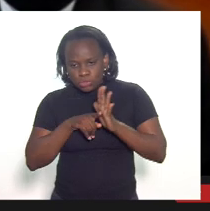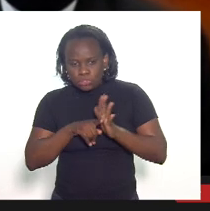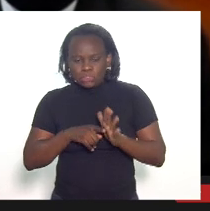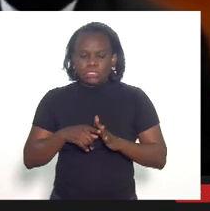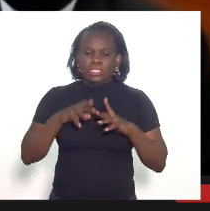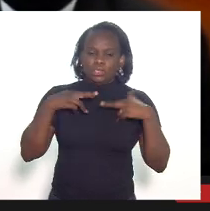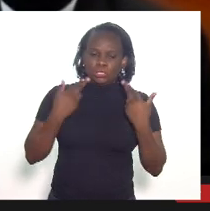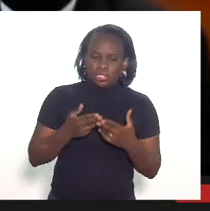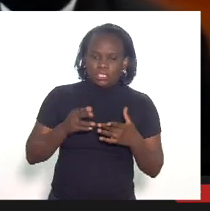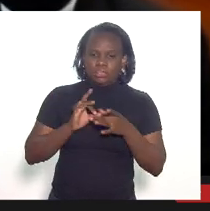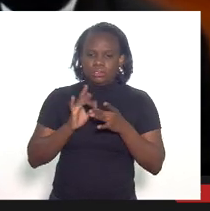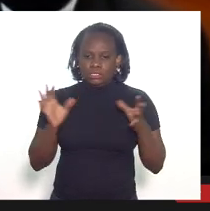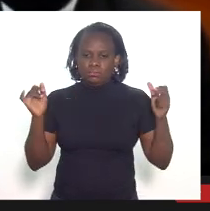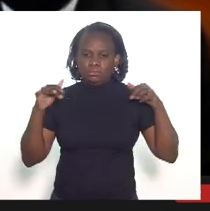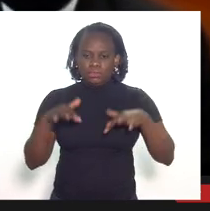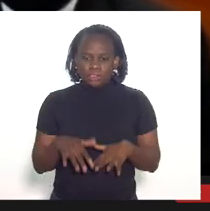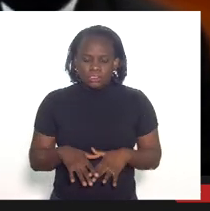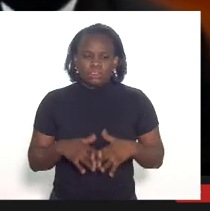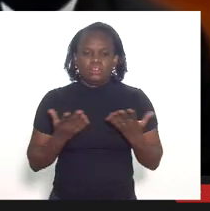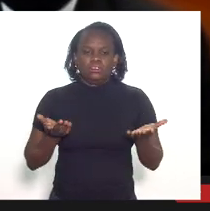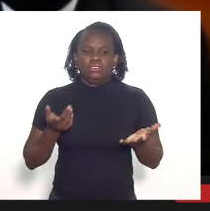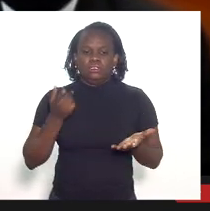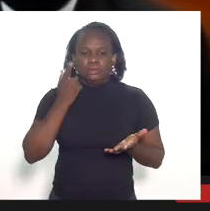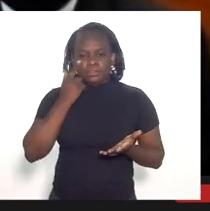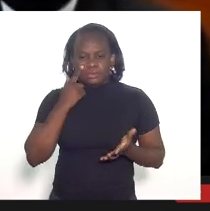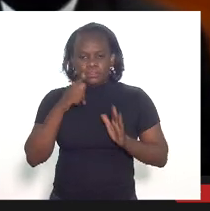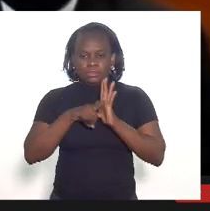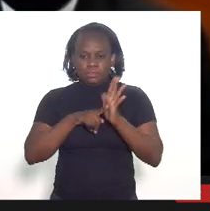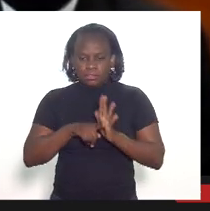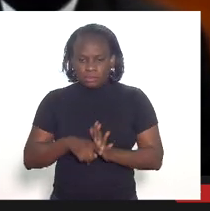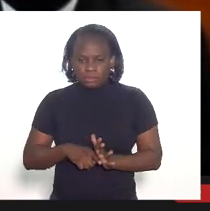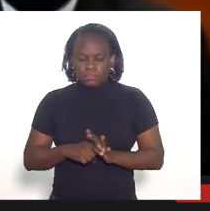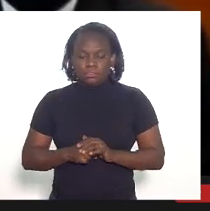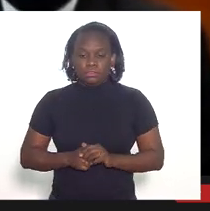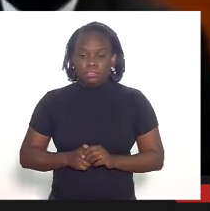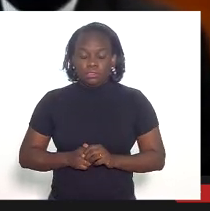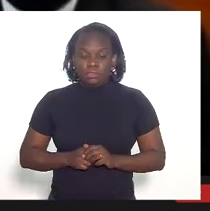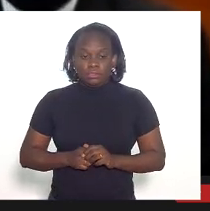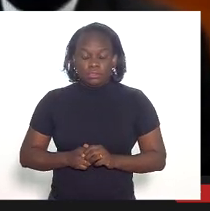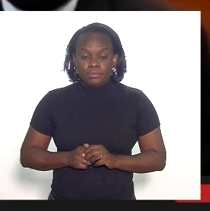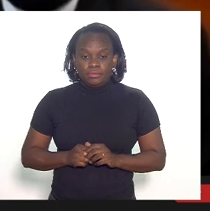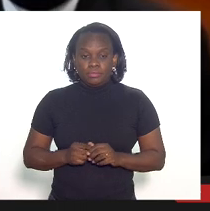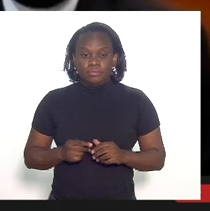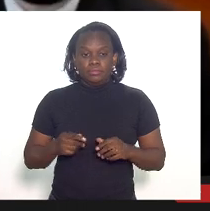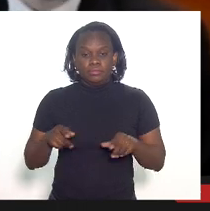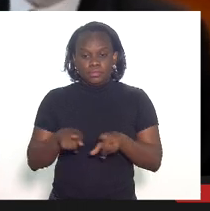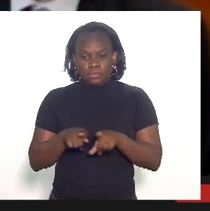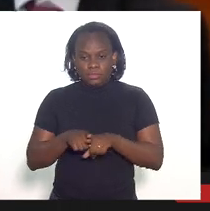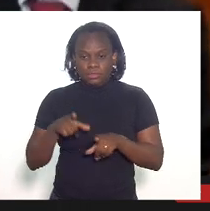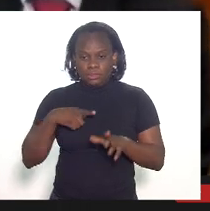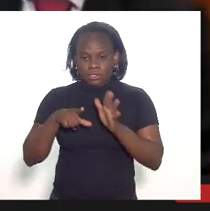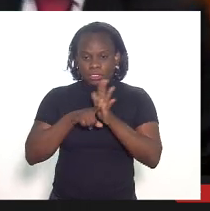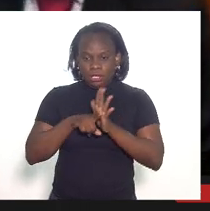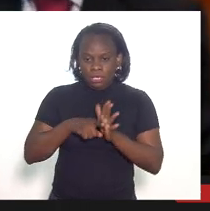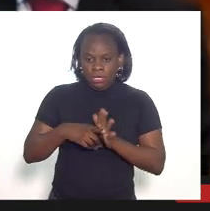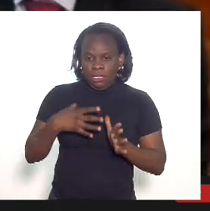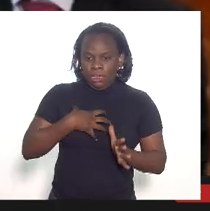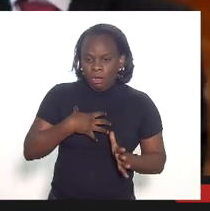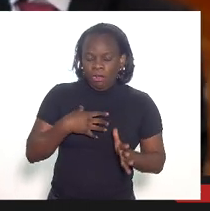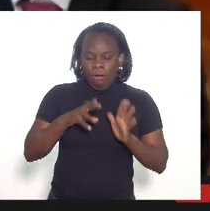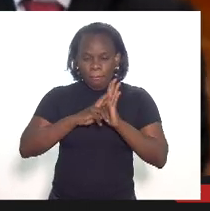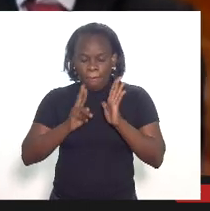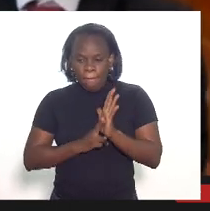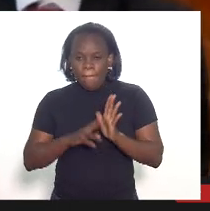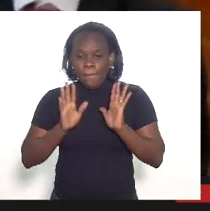pública as partes vão se manifestar e tem análise de impacto regulatório mas